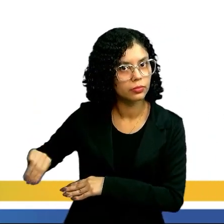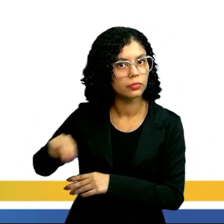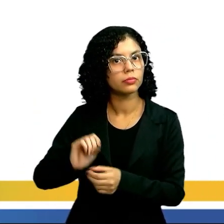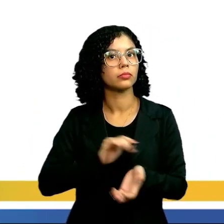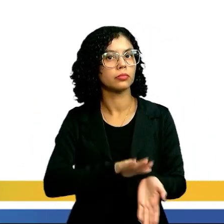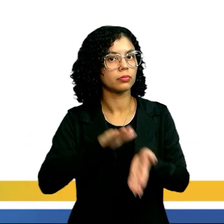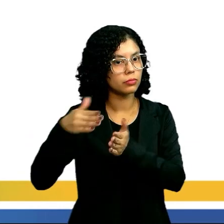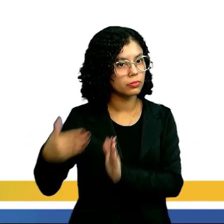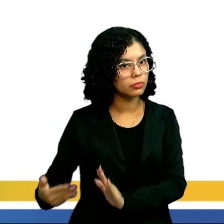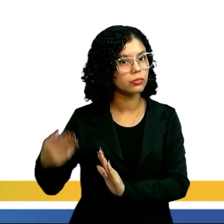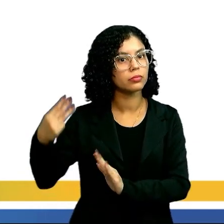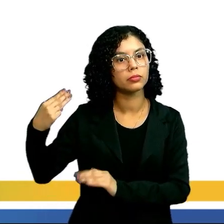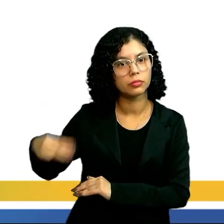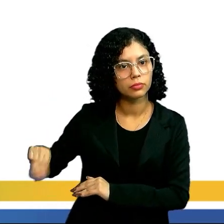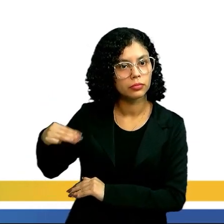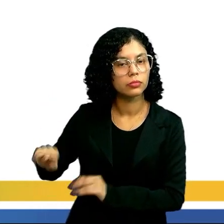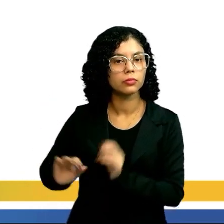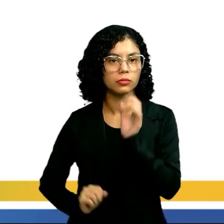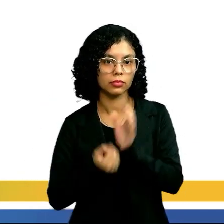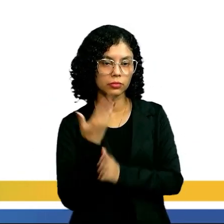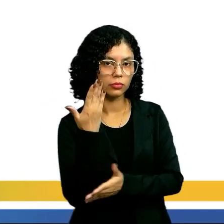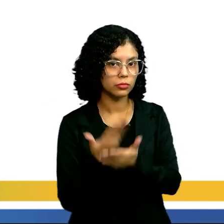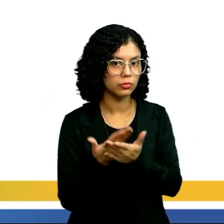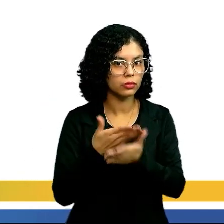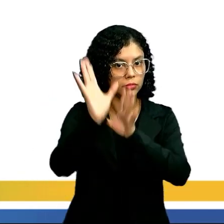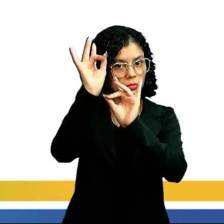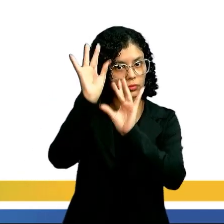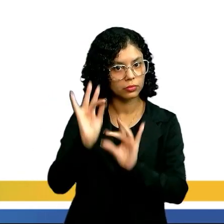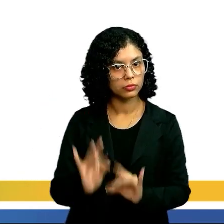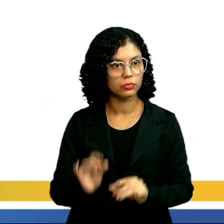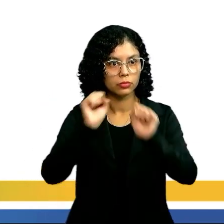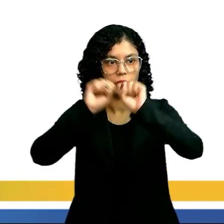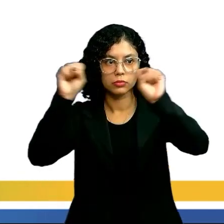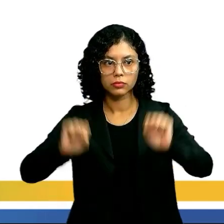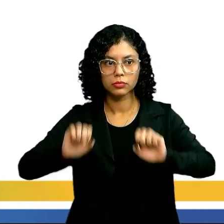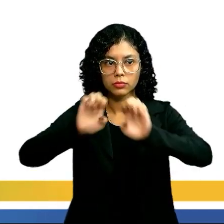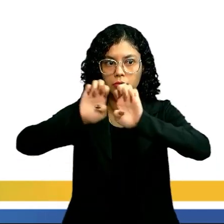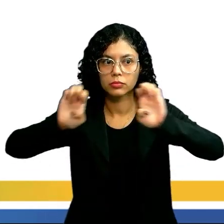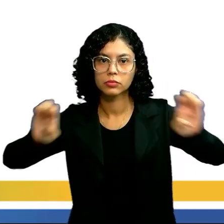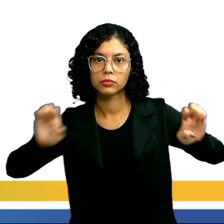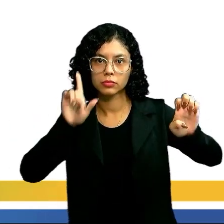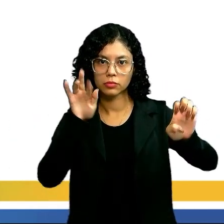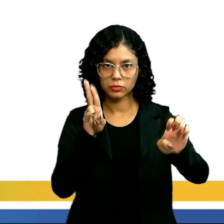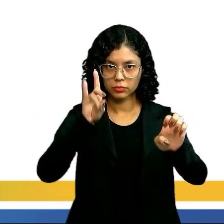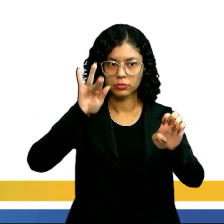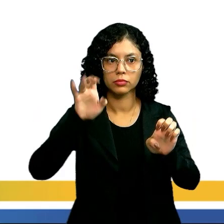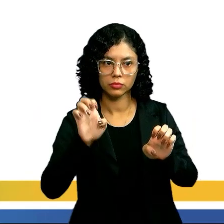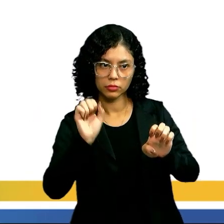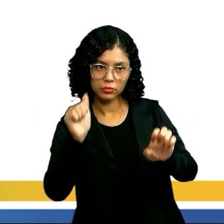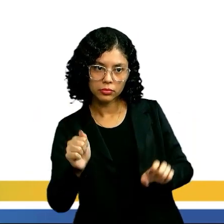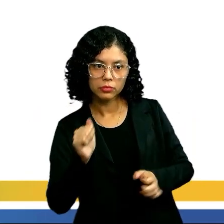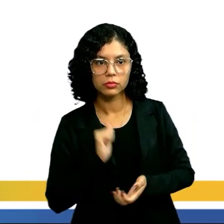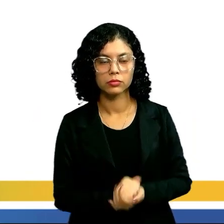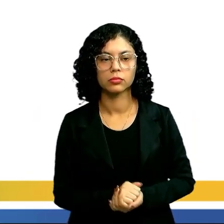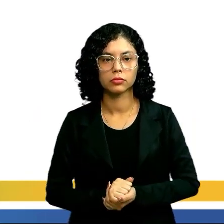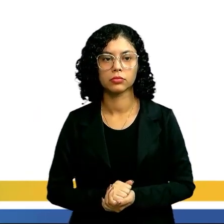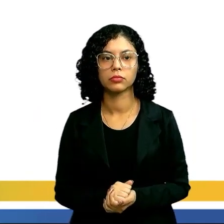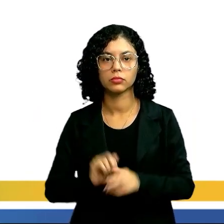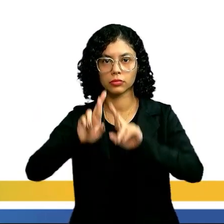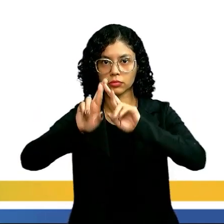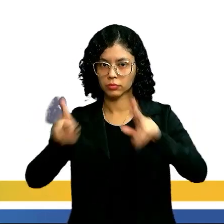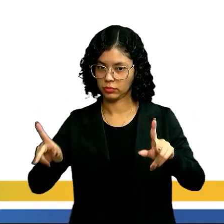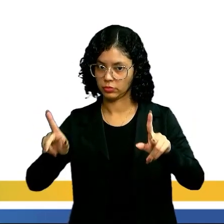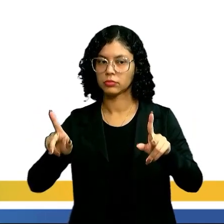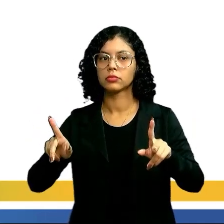é um ramo da matemática que surgiu do estudo detalhado dos sistemas de equações lineares,